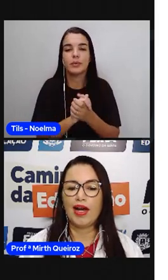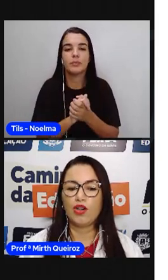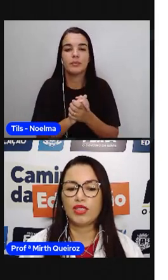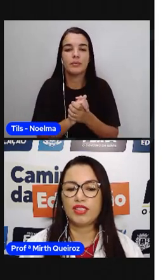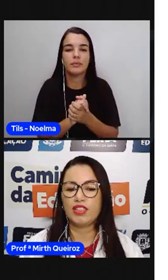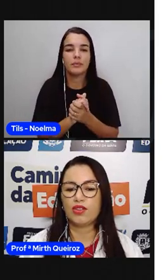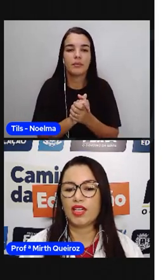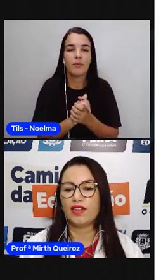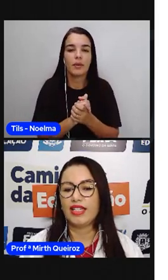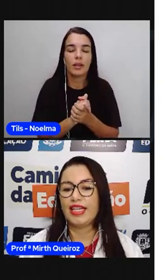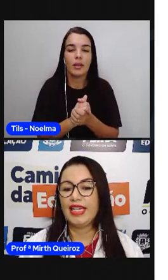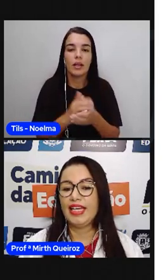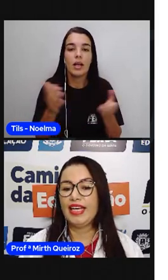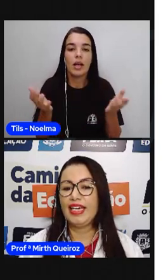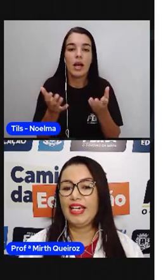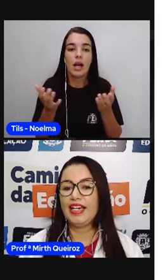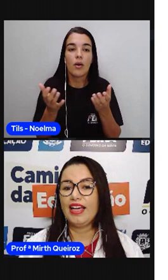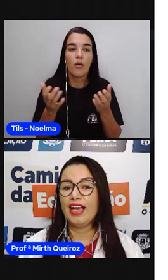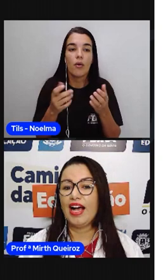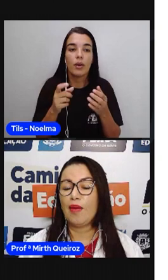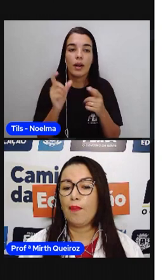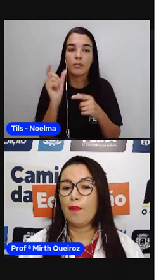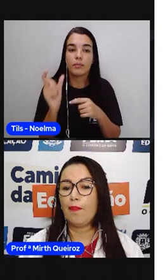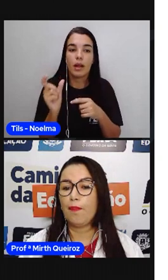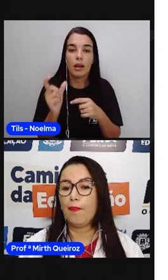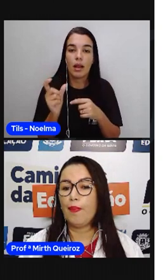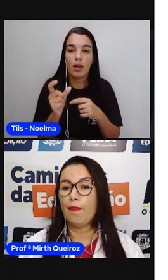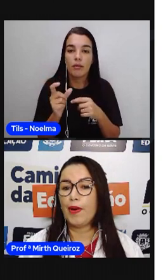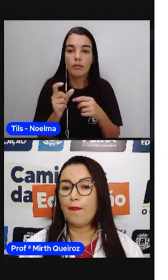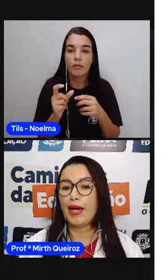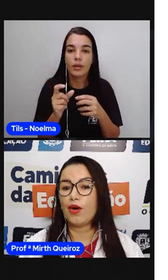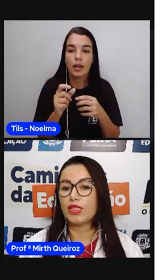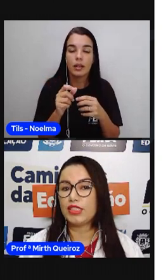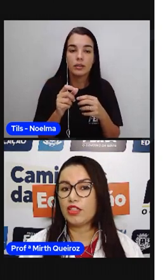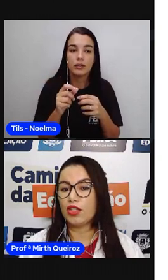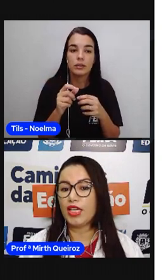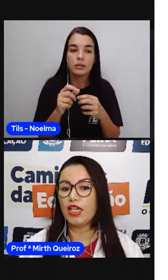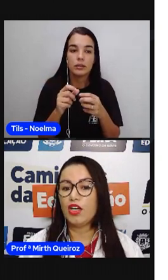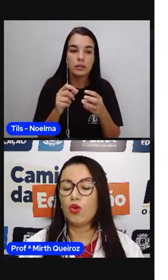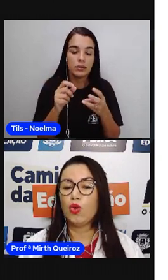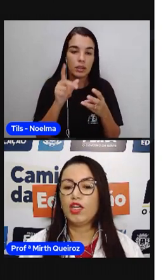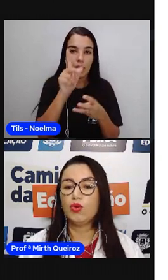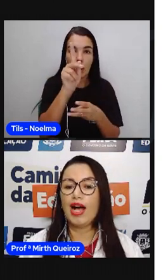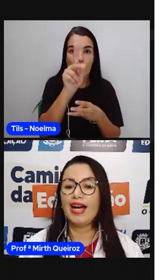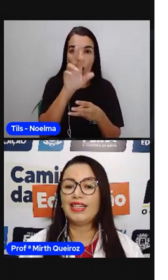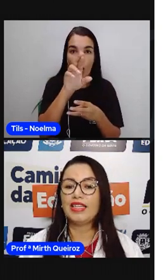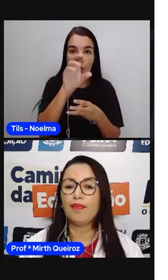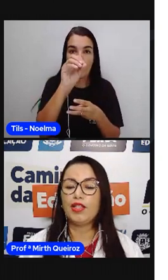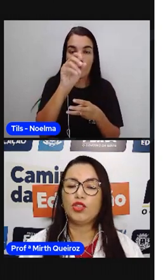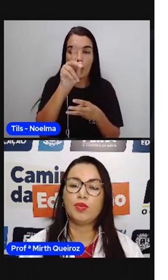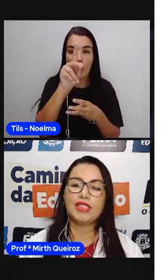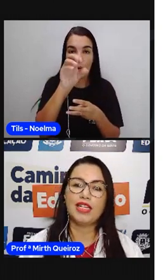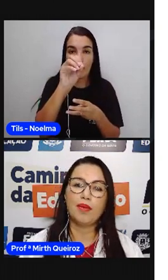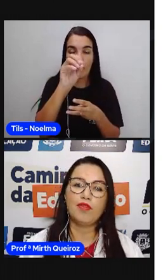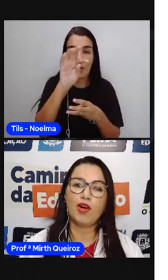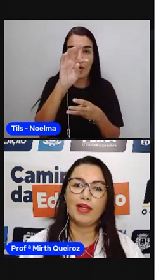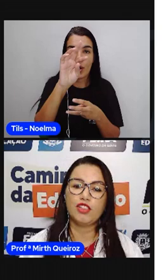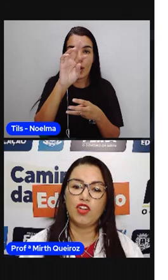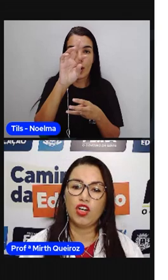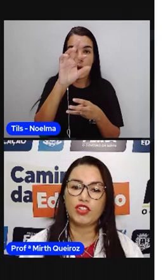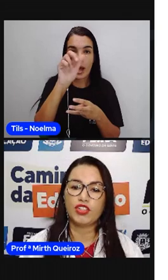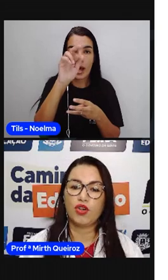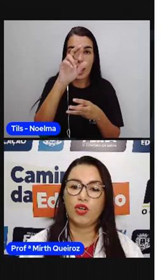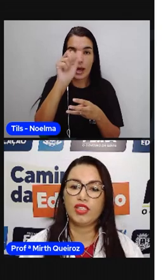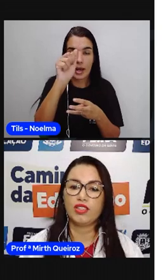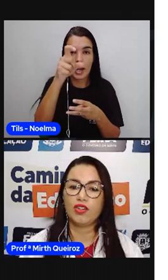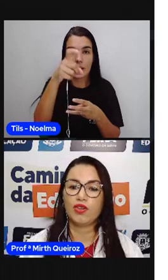paroxítona. E proparoxítona, quando a antepenúltima sílaba for a